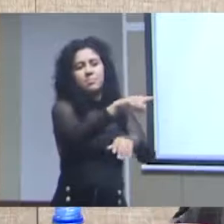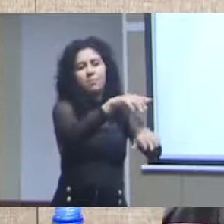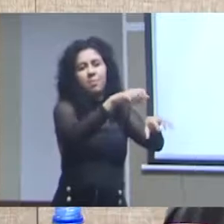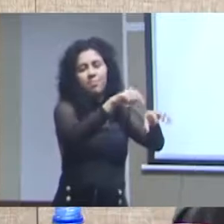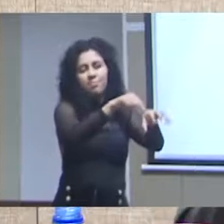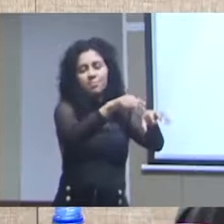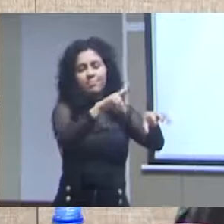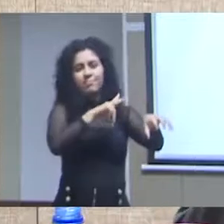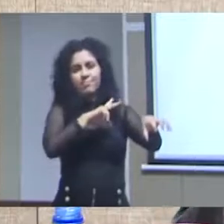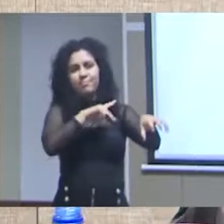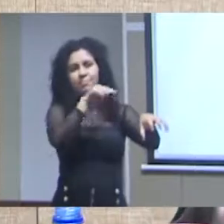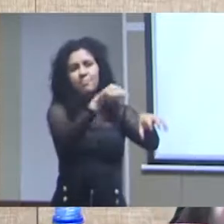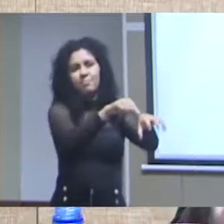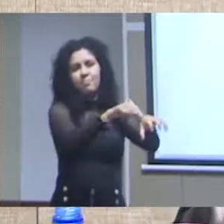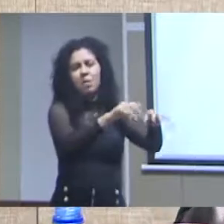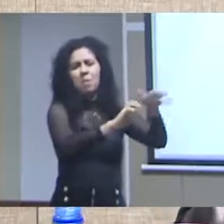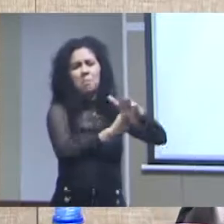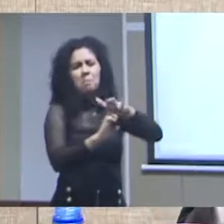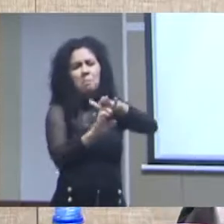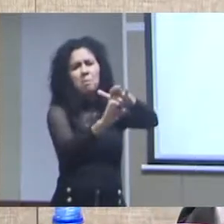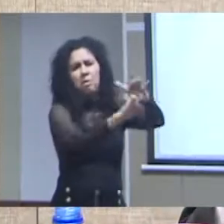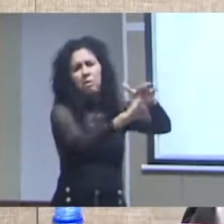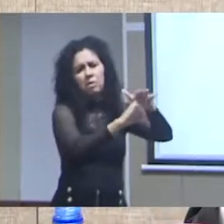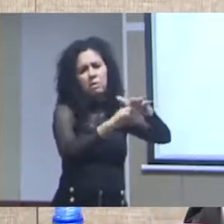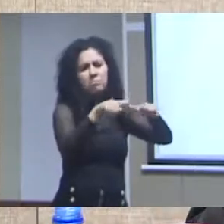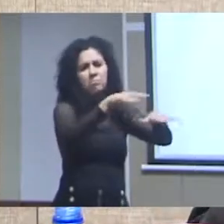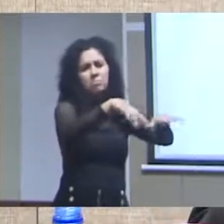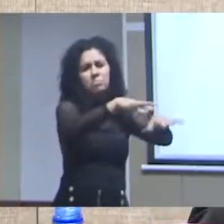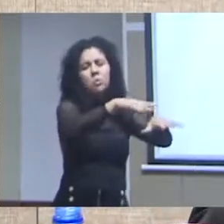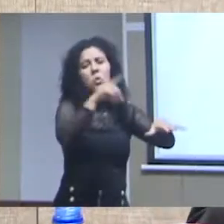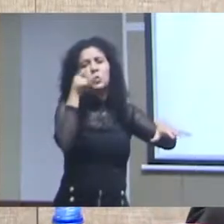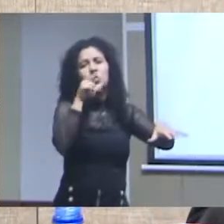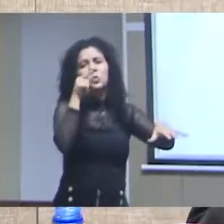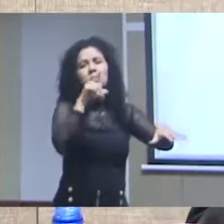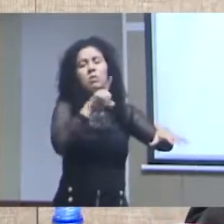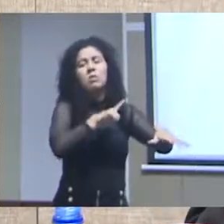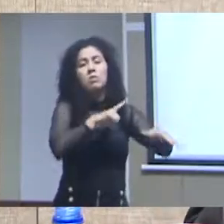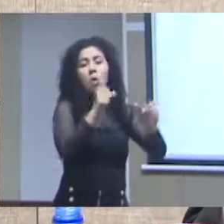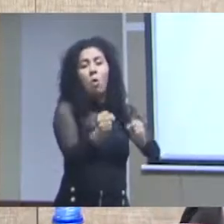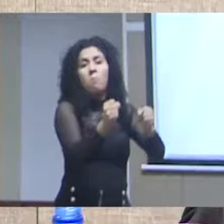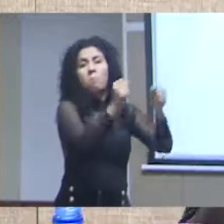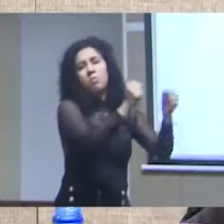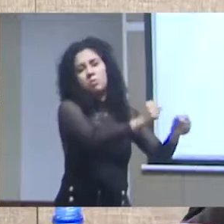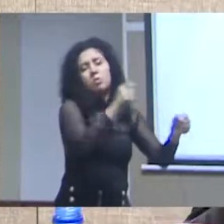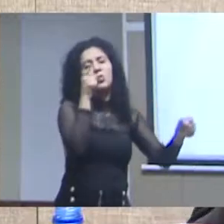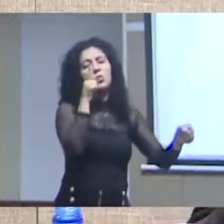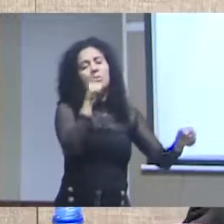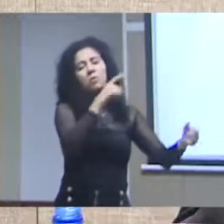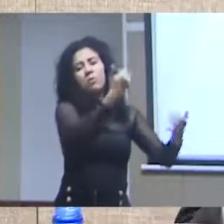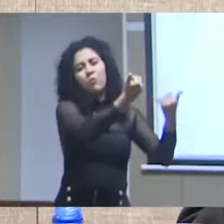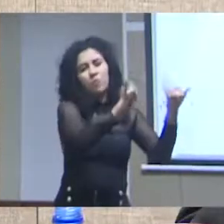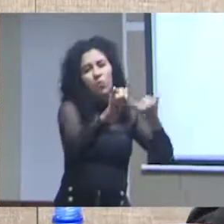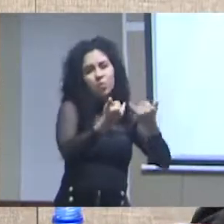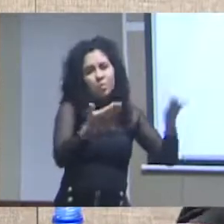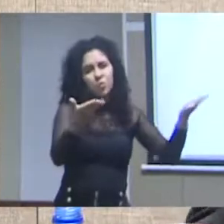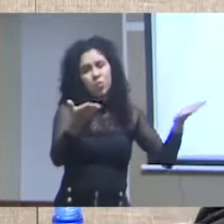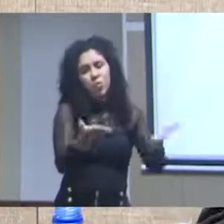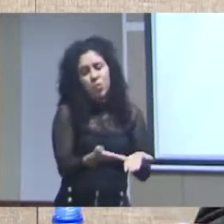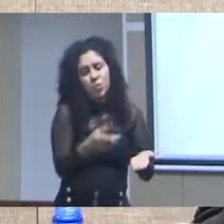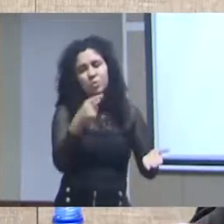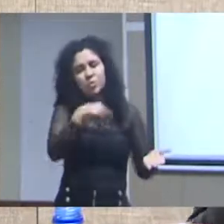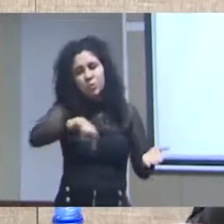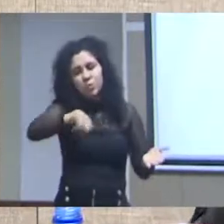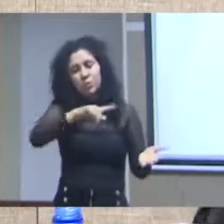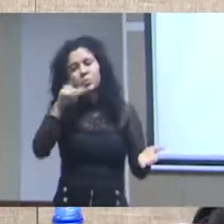pesquisa e de geração de conhecimento minha instituição pode